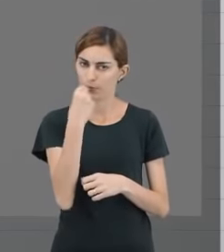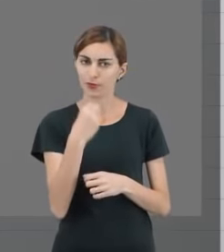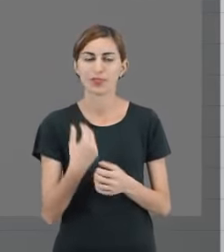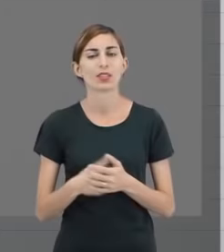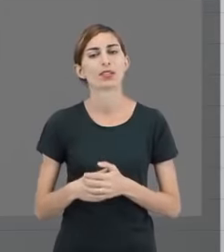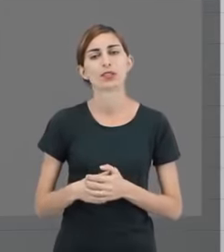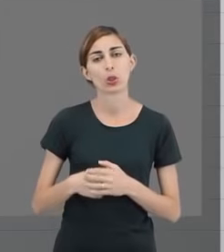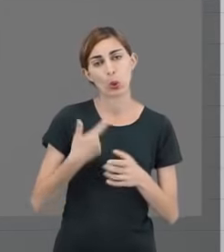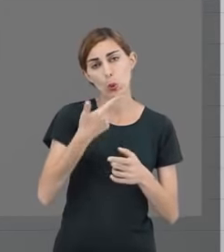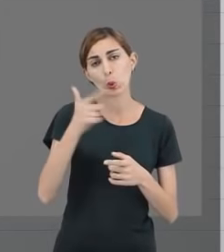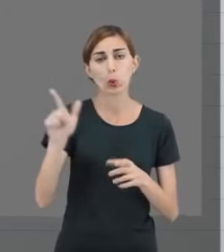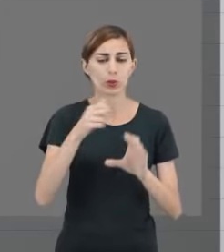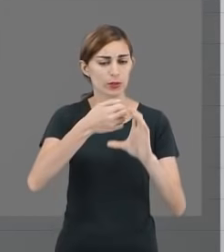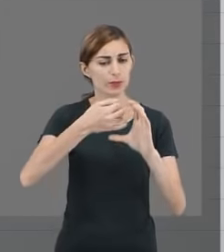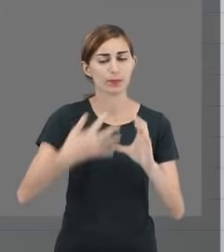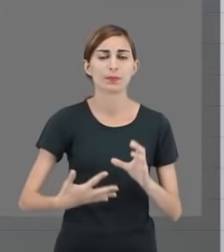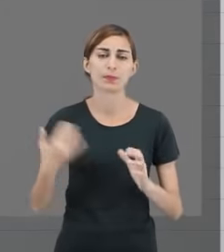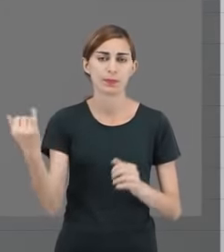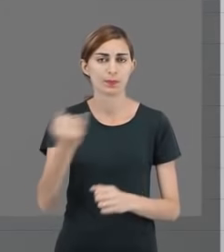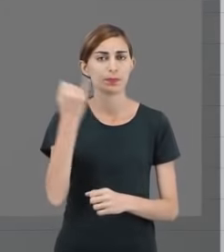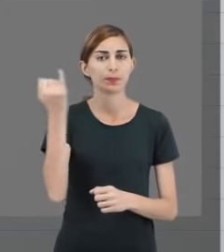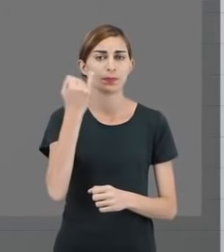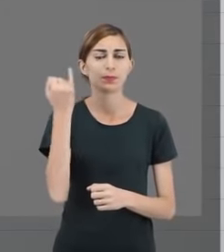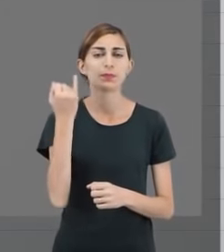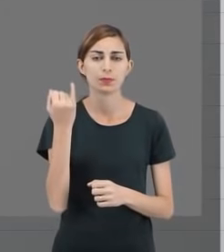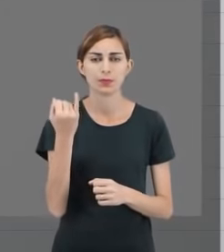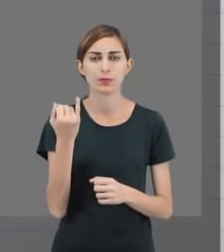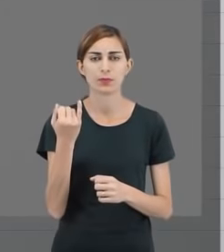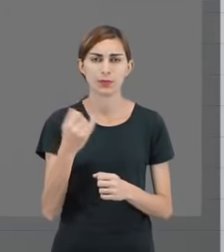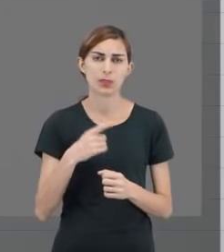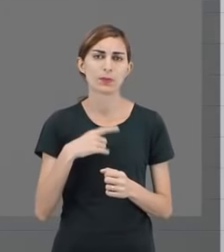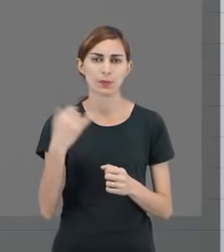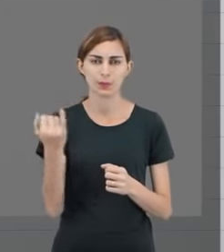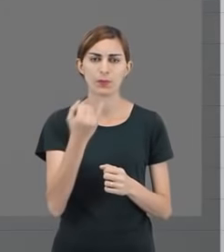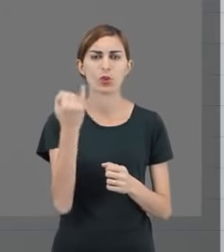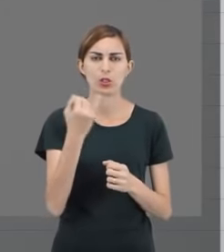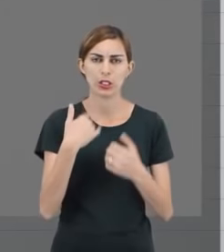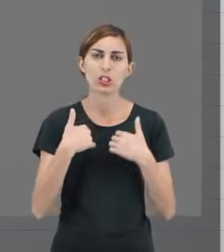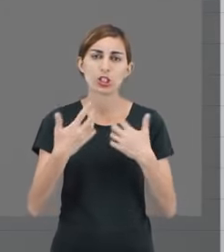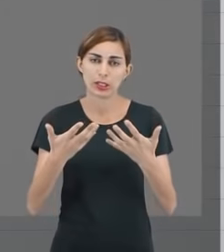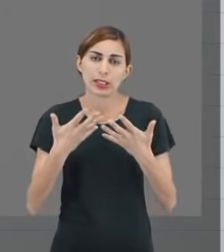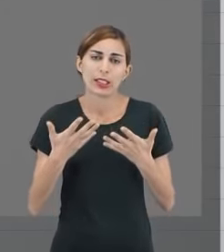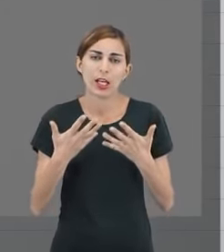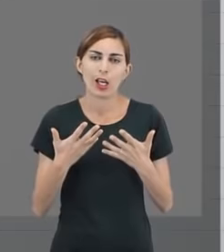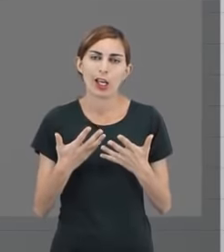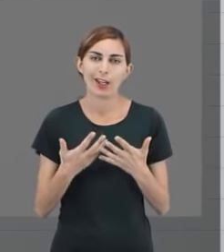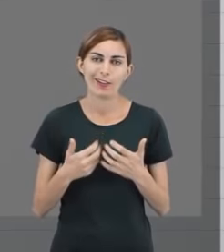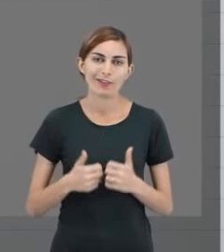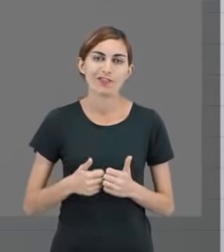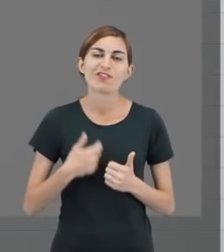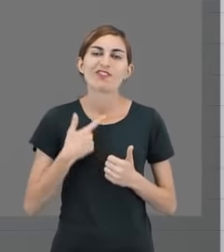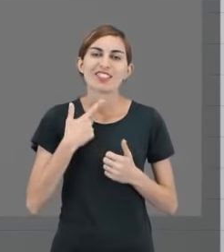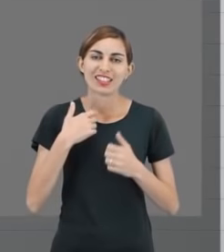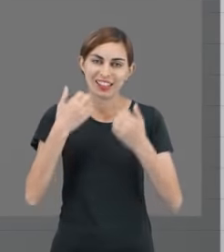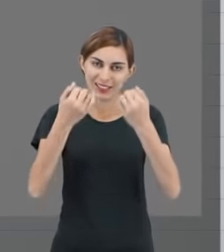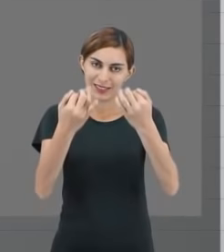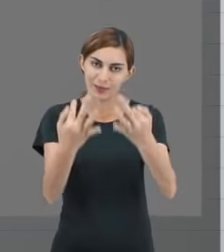Um outro aspecto muito importante, e que a gente faz questão e tem muito orgulho de